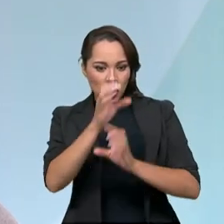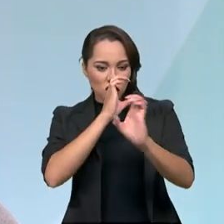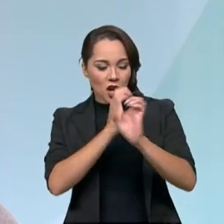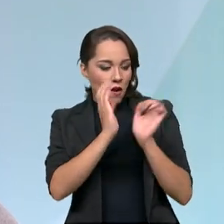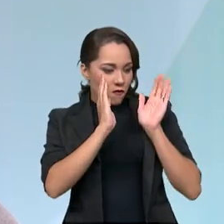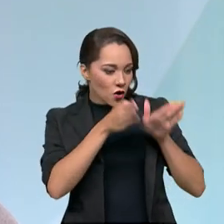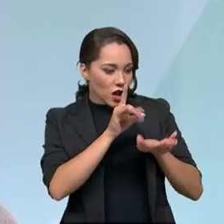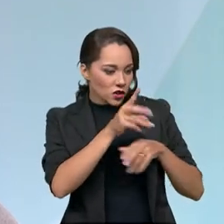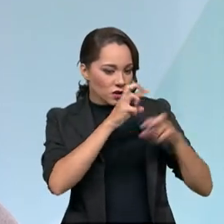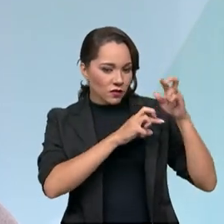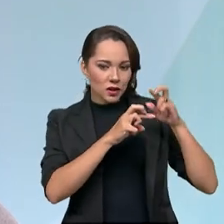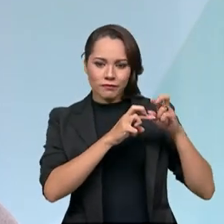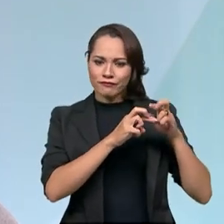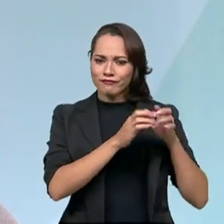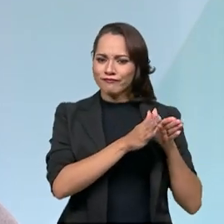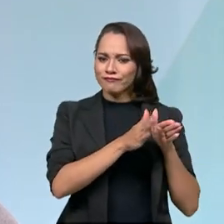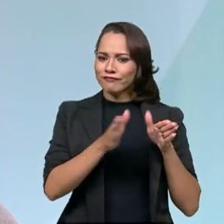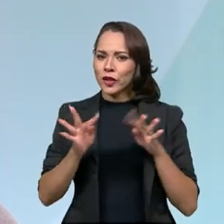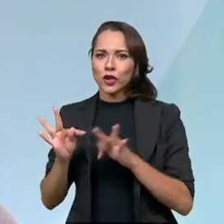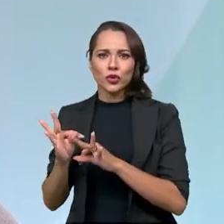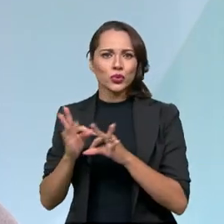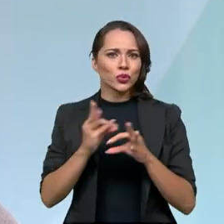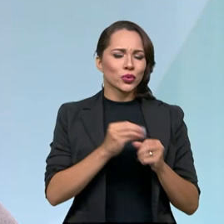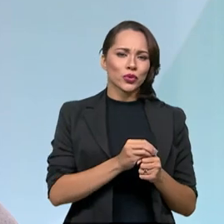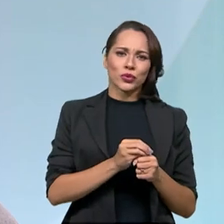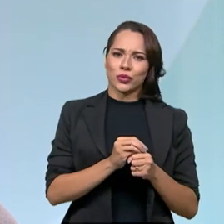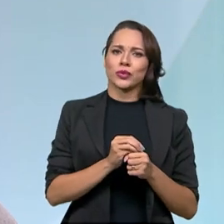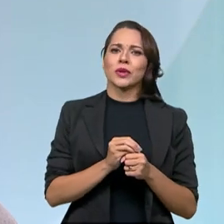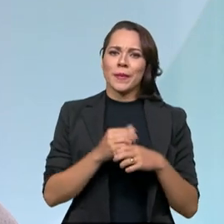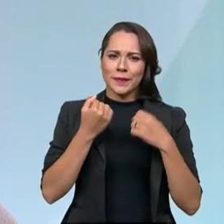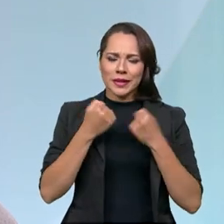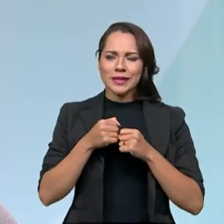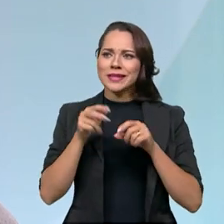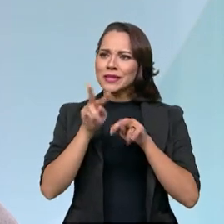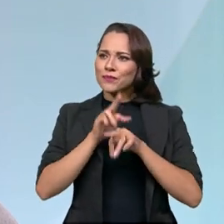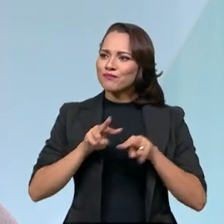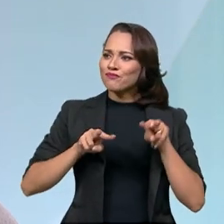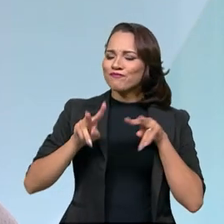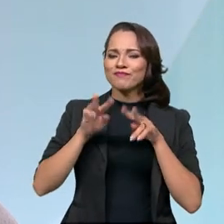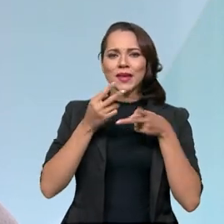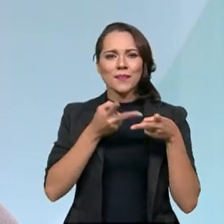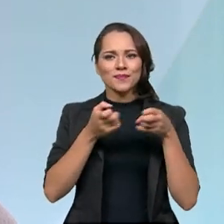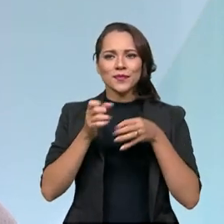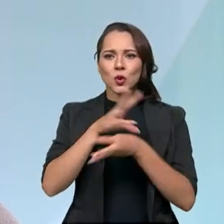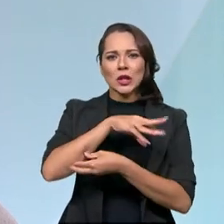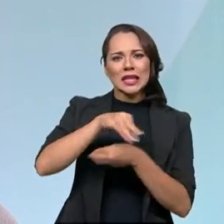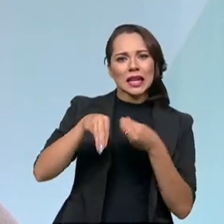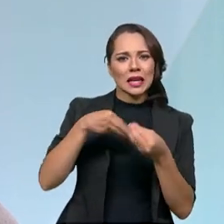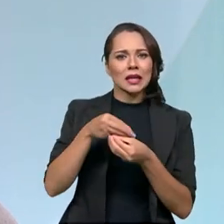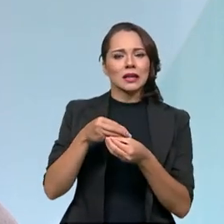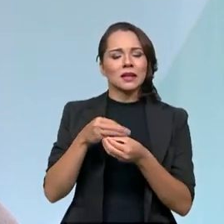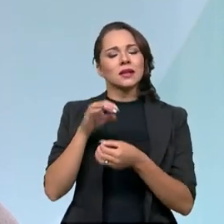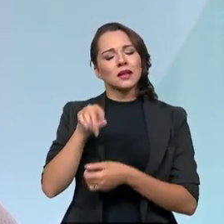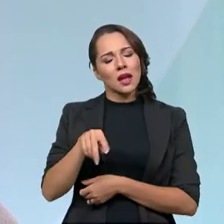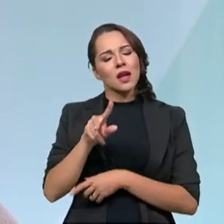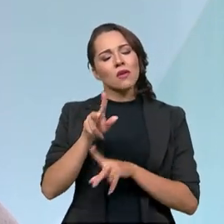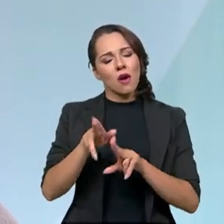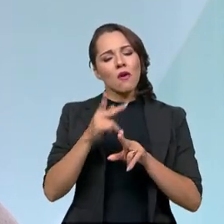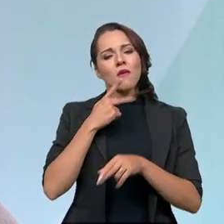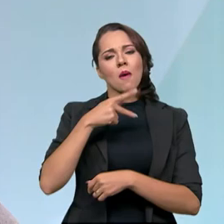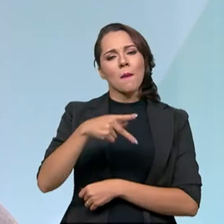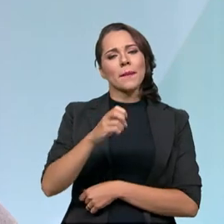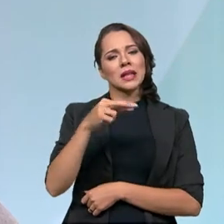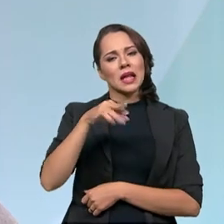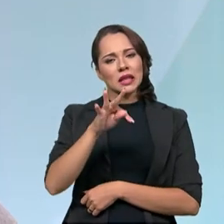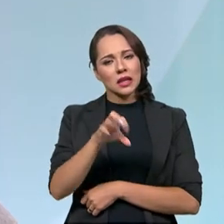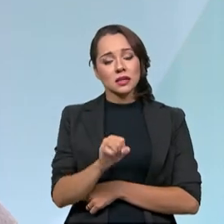engenharia ou na fiscalização. A gente precisa ter uma visão holística, uma ação integrada. E é o Pena Trans, é exatamente isso.